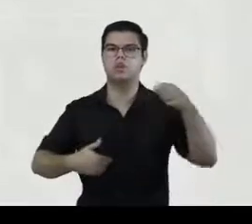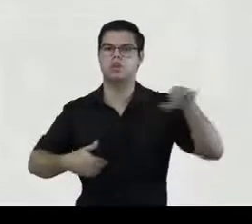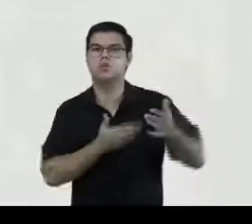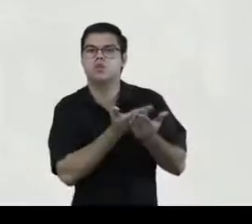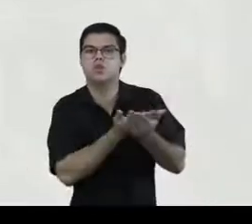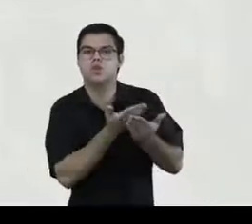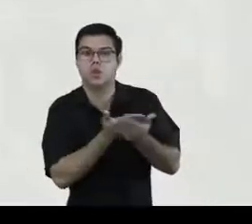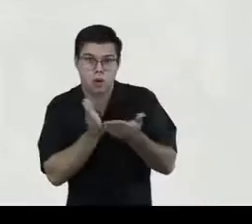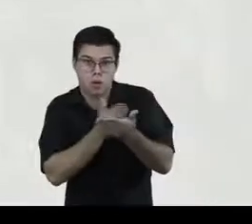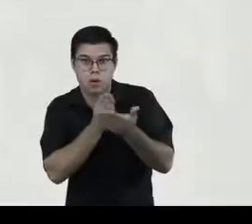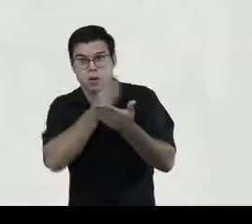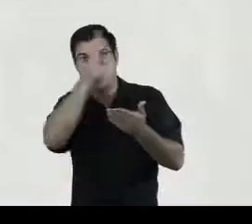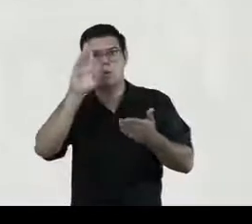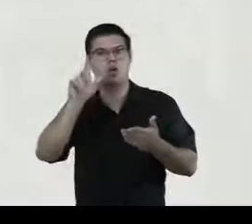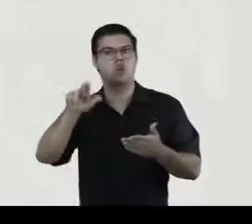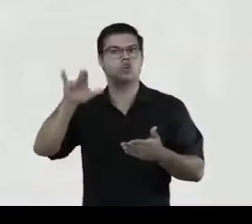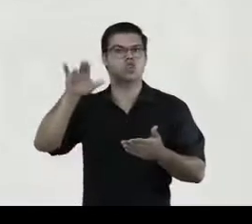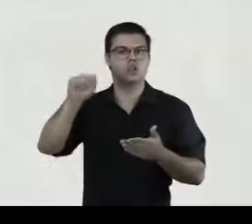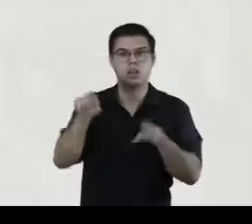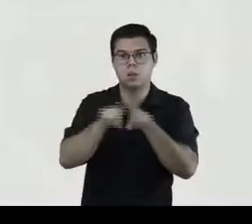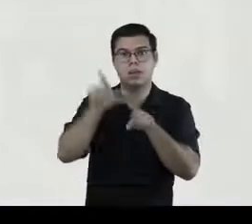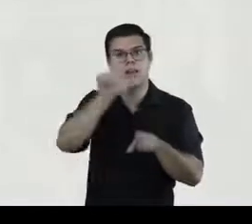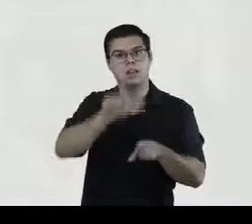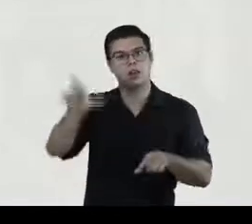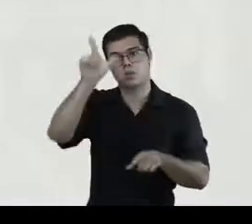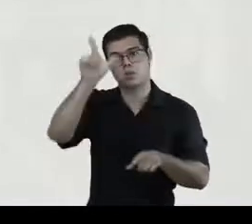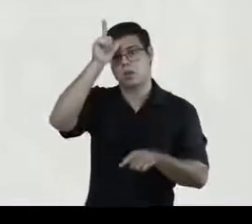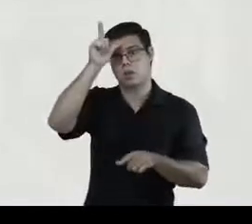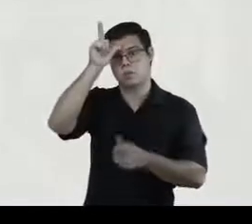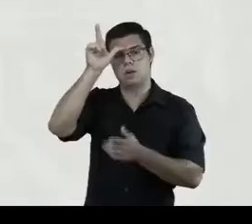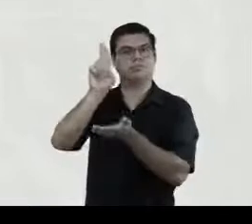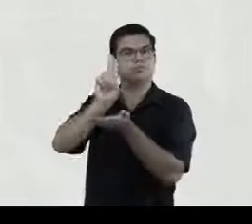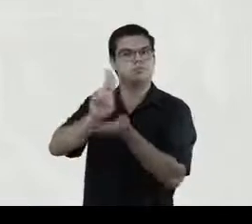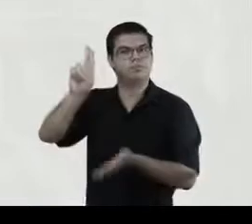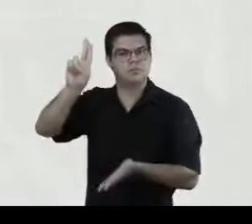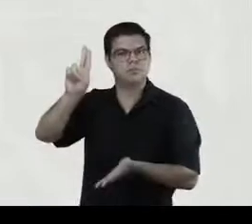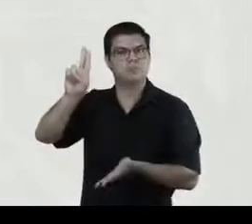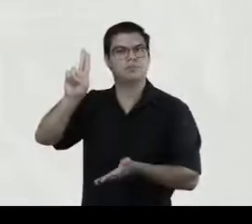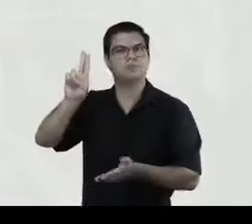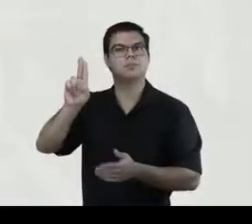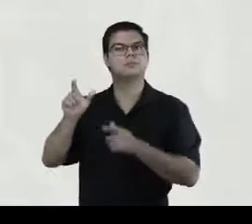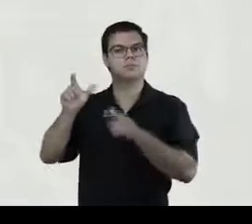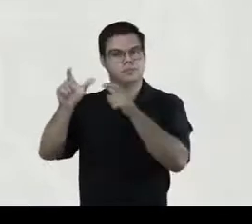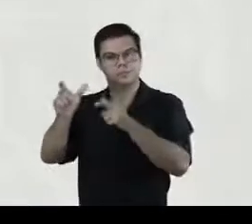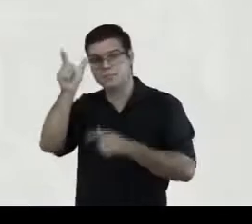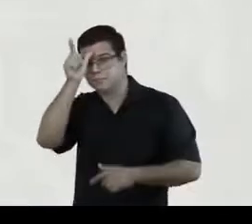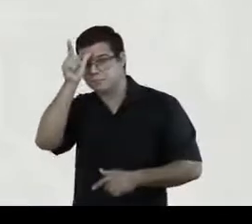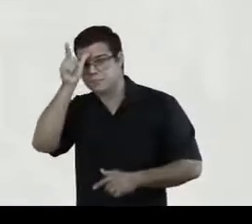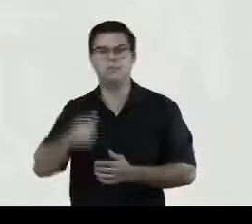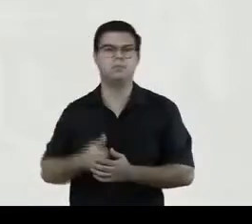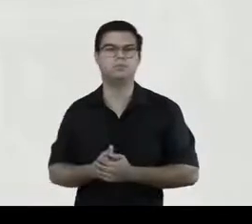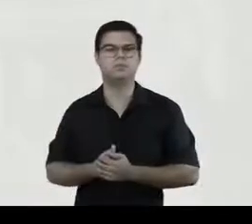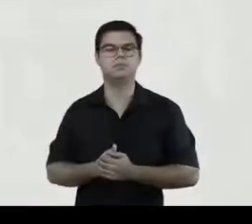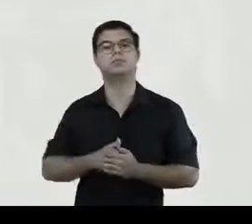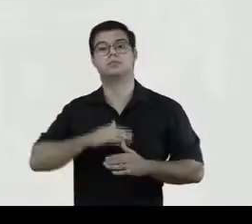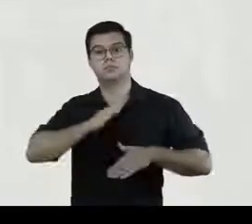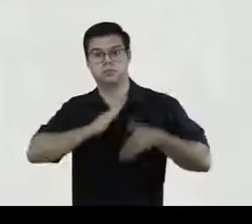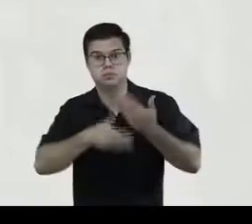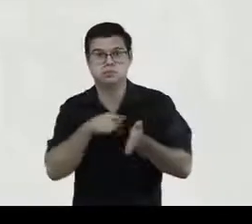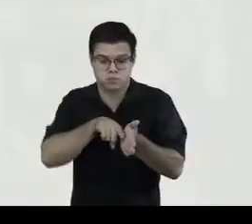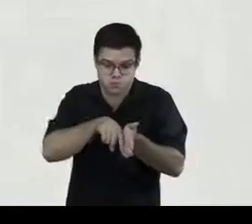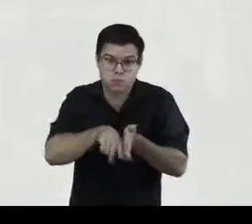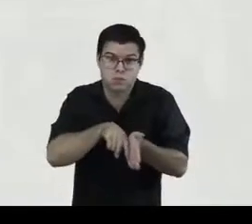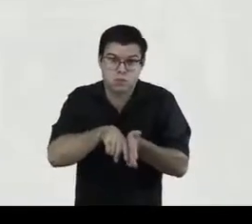e Literatura Alemãs na Universidade Friedrich Alexander der Lange, em Nuremberg, e, posteriormente, foi